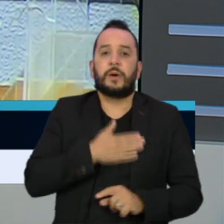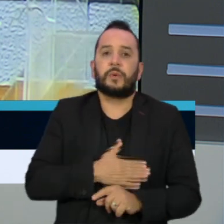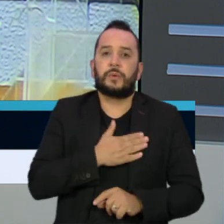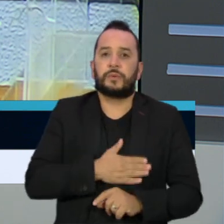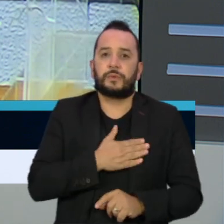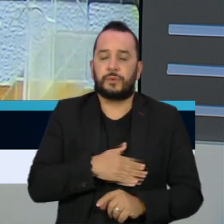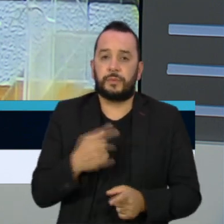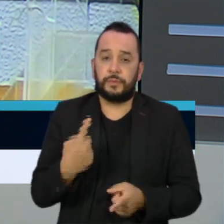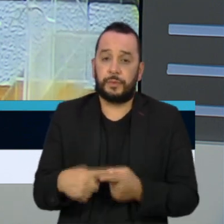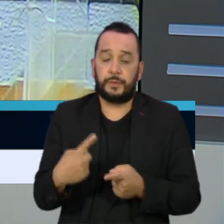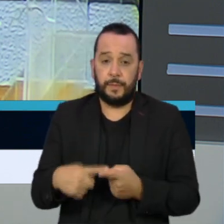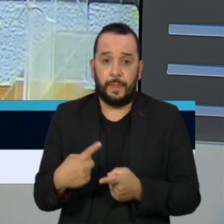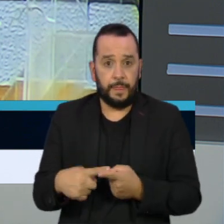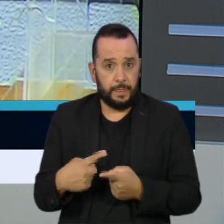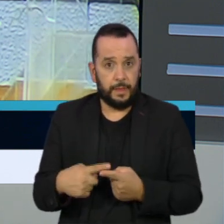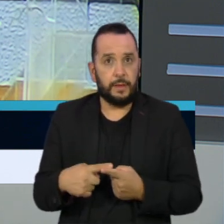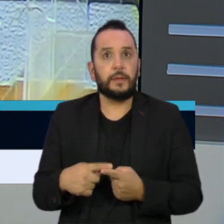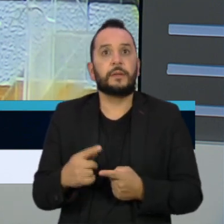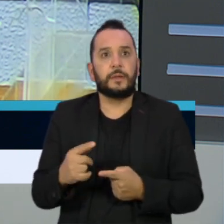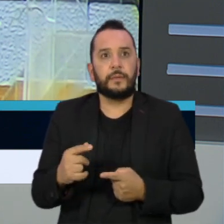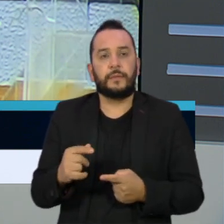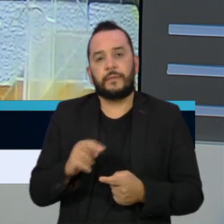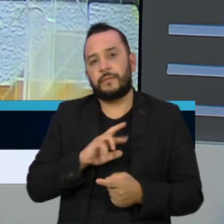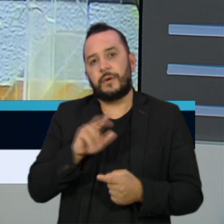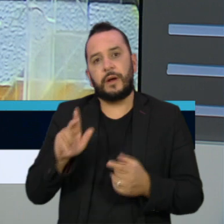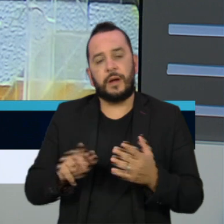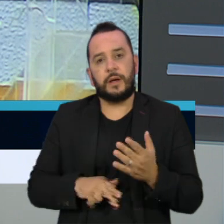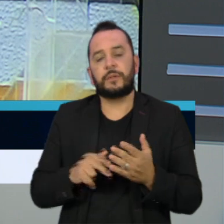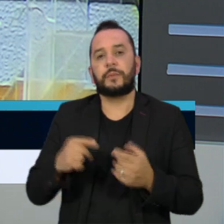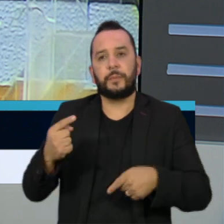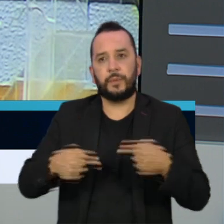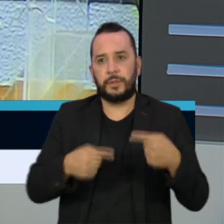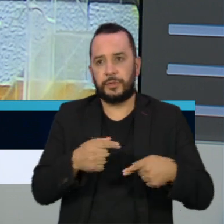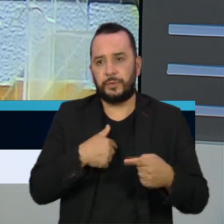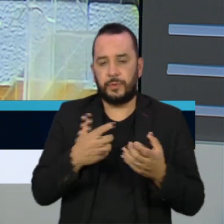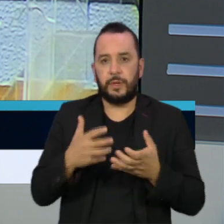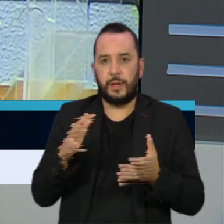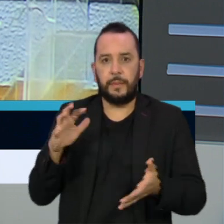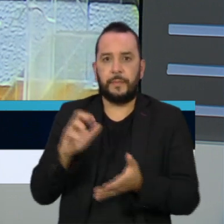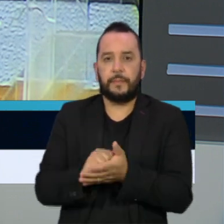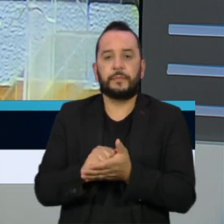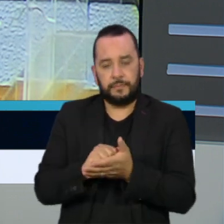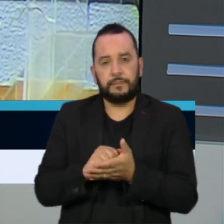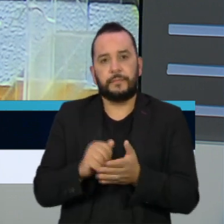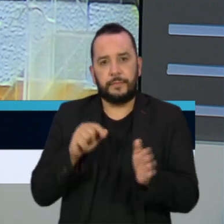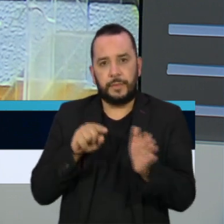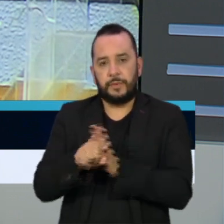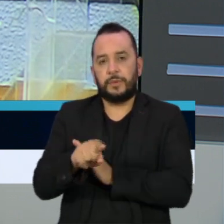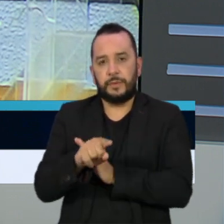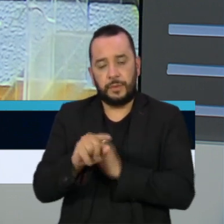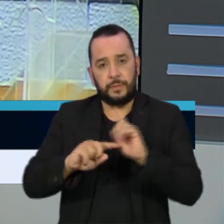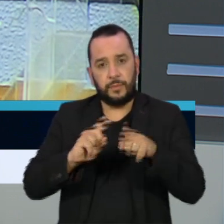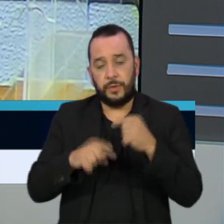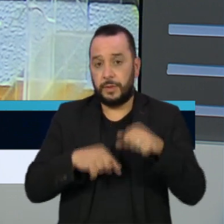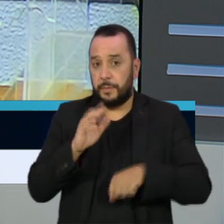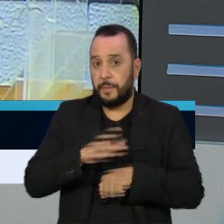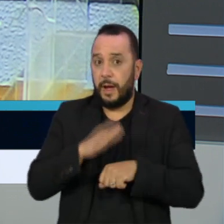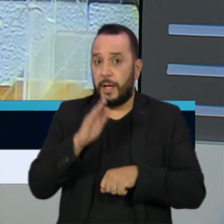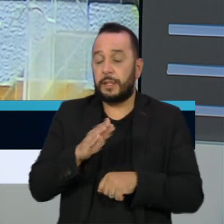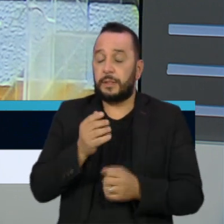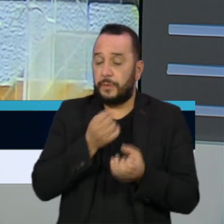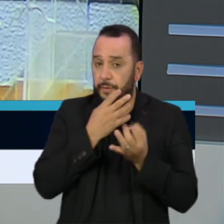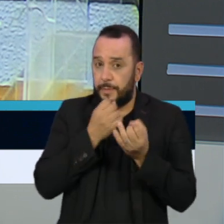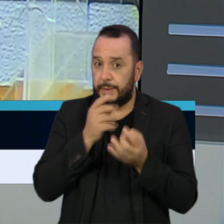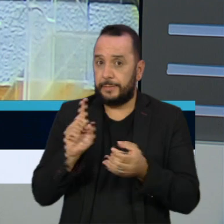do grande número de parlamentares inscritos para fazer perguntas. Daqui a pouco nós voltamos com mais informações